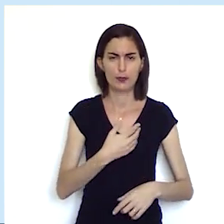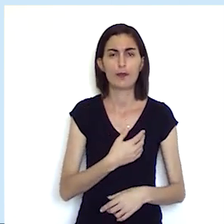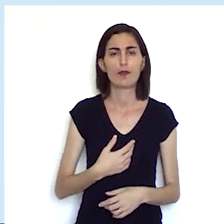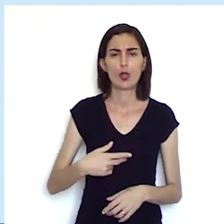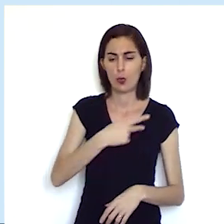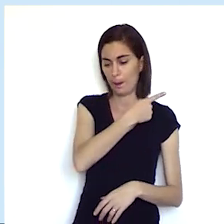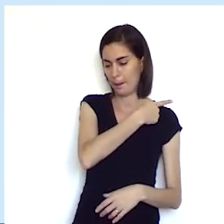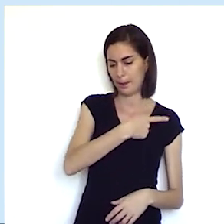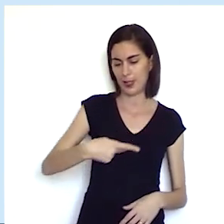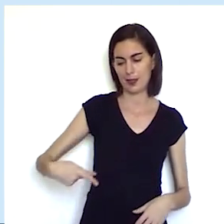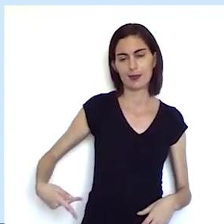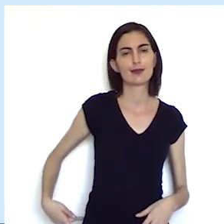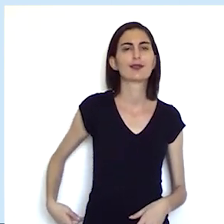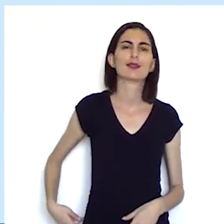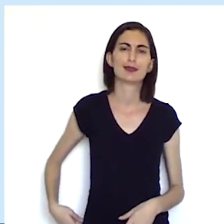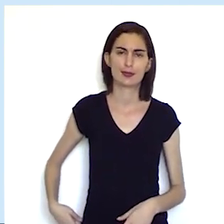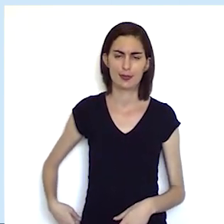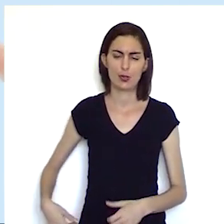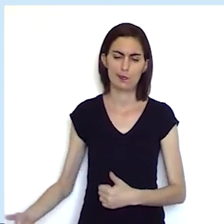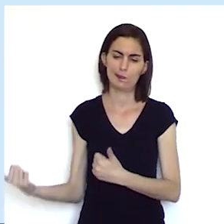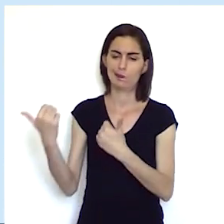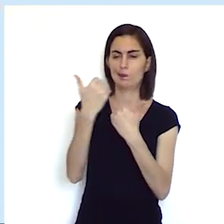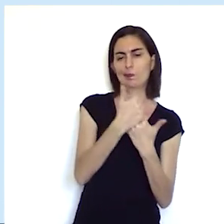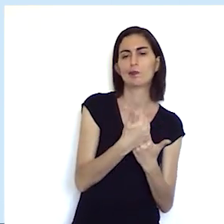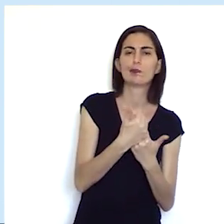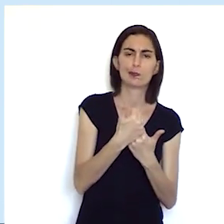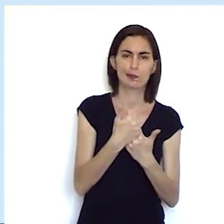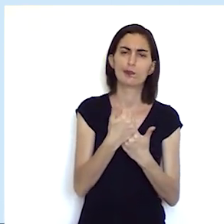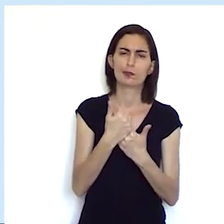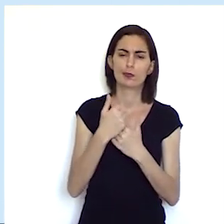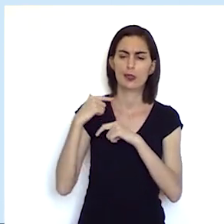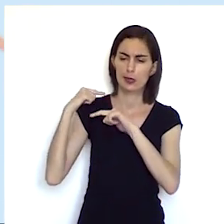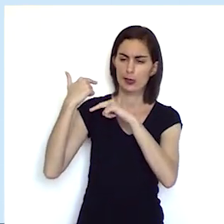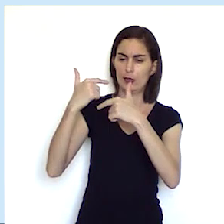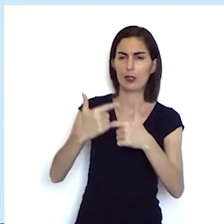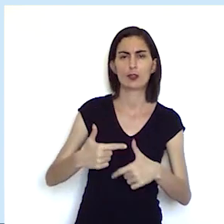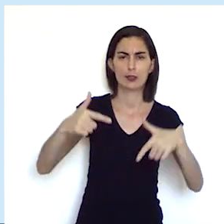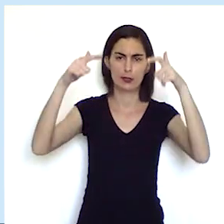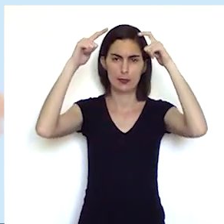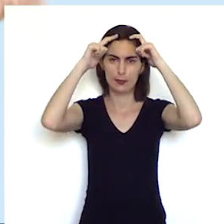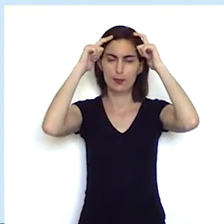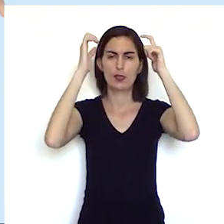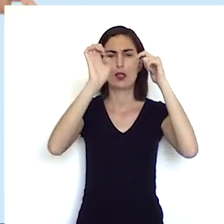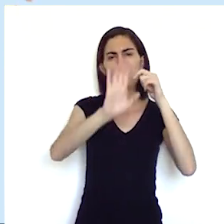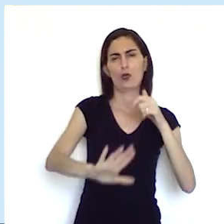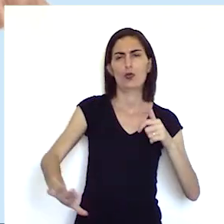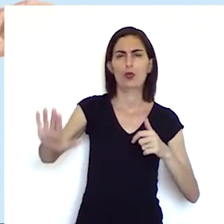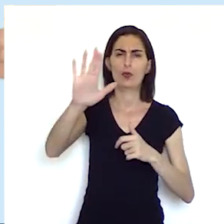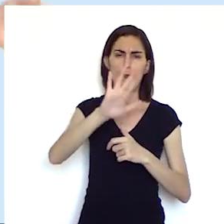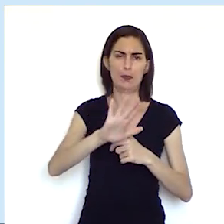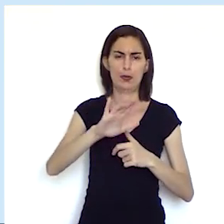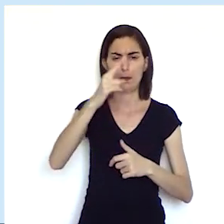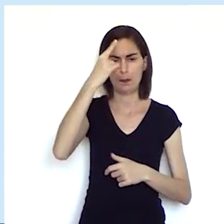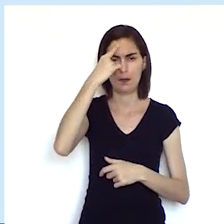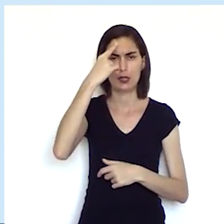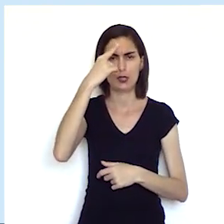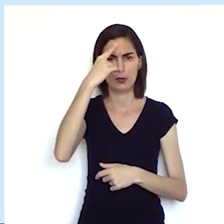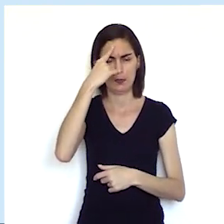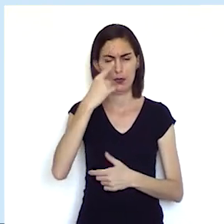presidencialismo que substitui as tradições monárquicas da Europa então esse pensamento